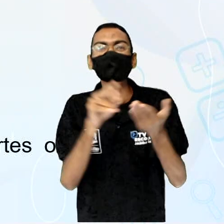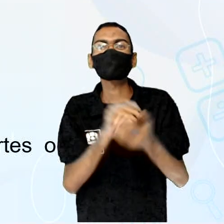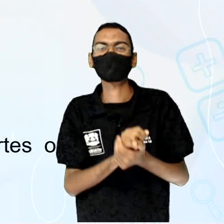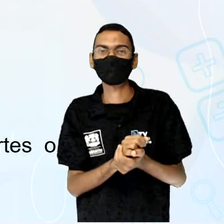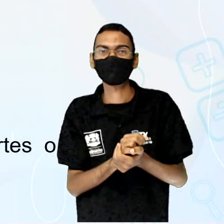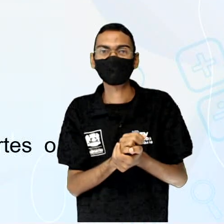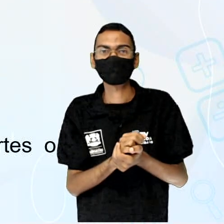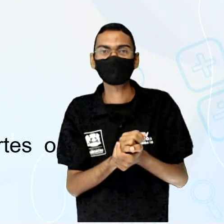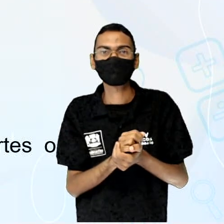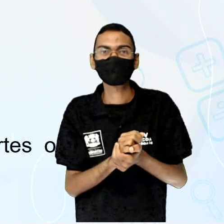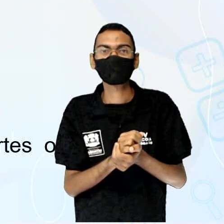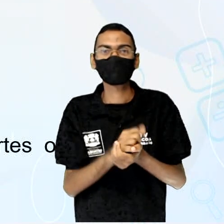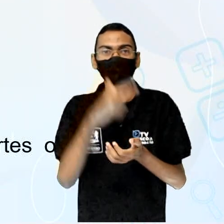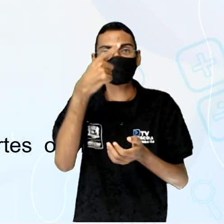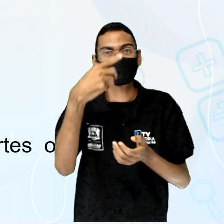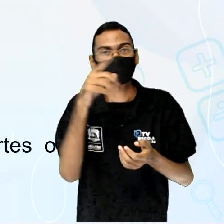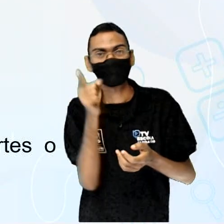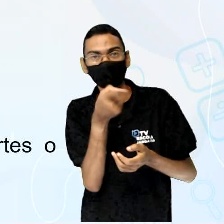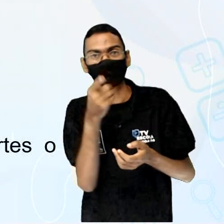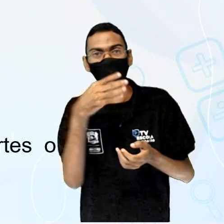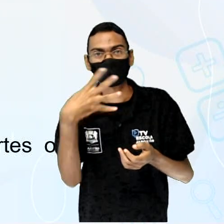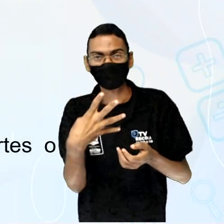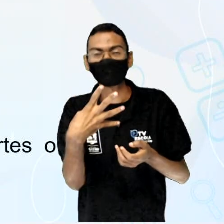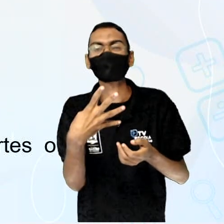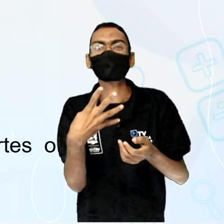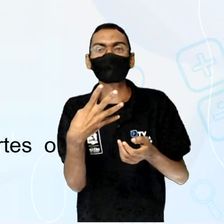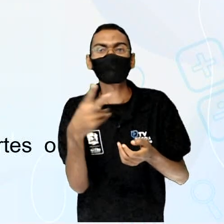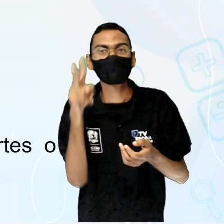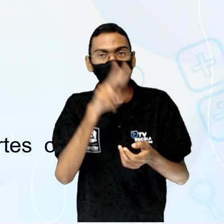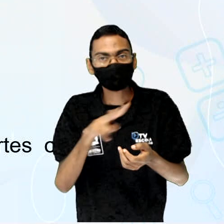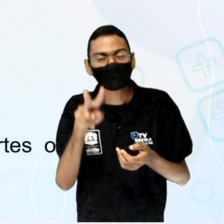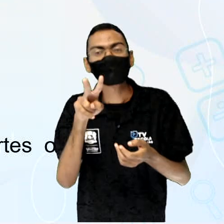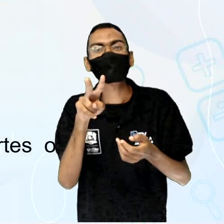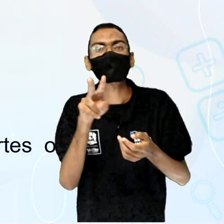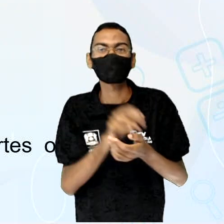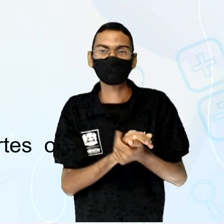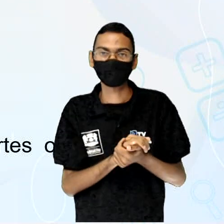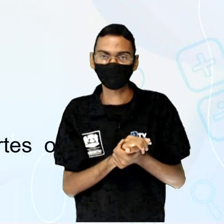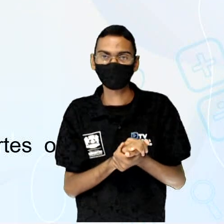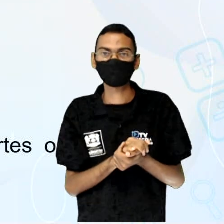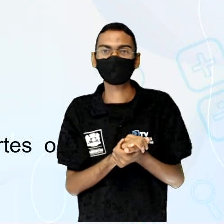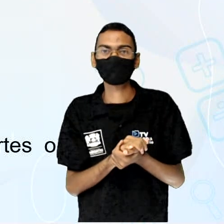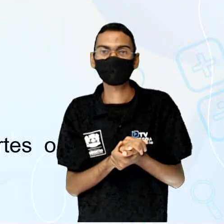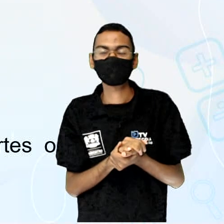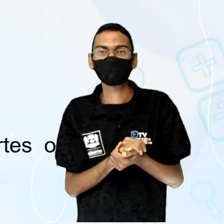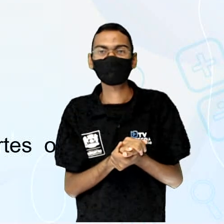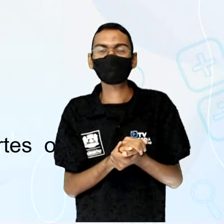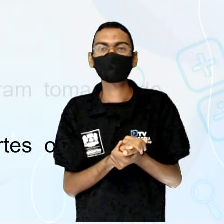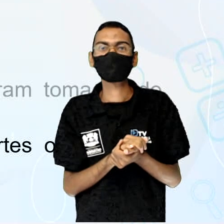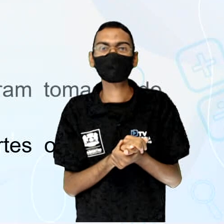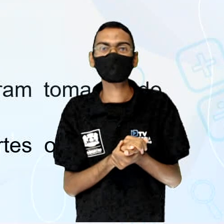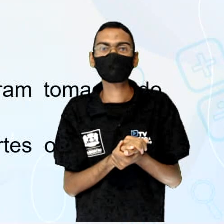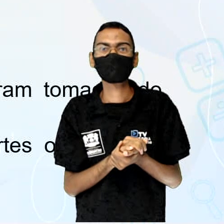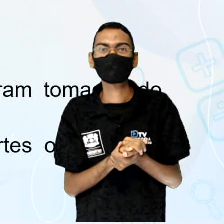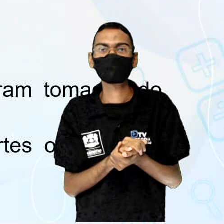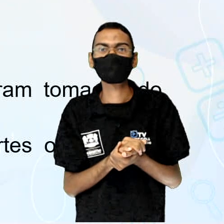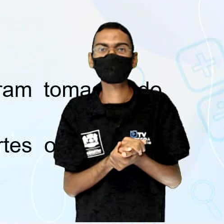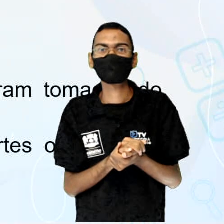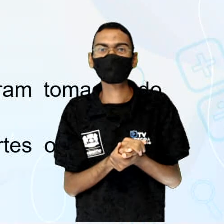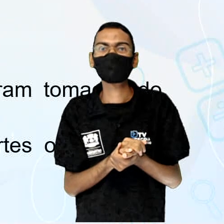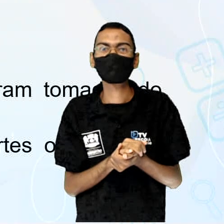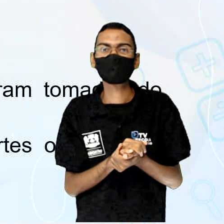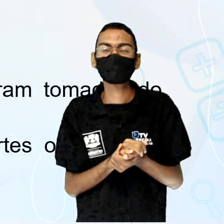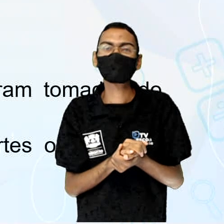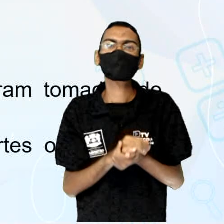onde quatro é o denominador. Indica em quantas partes um inteiro foi dividido. E dois